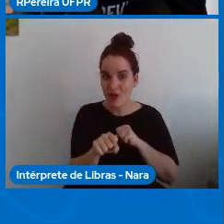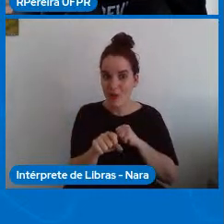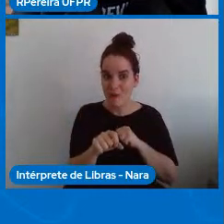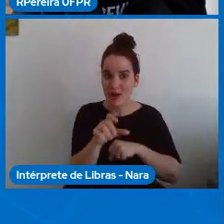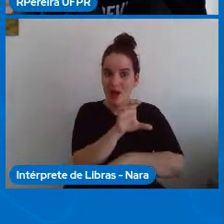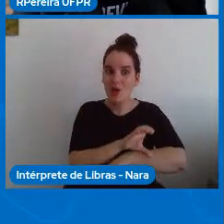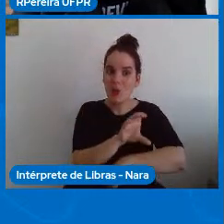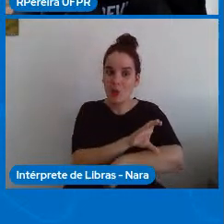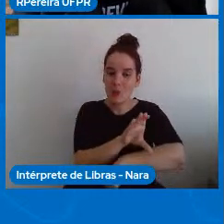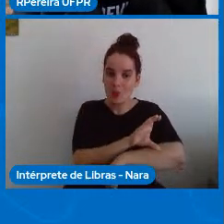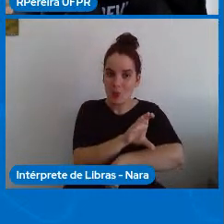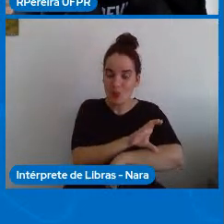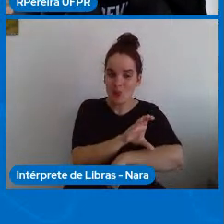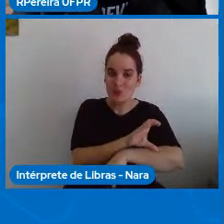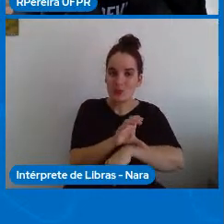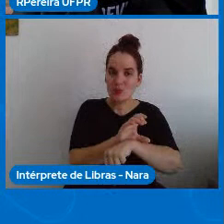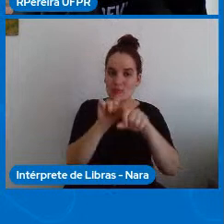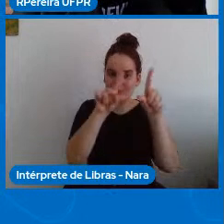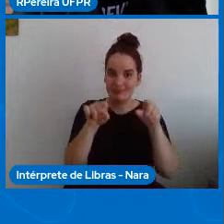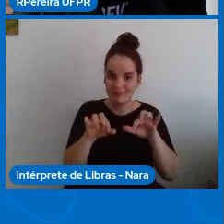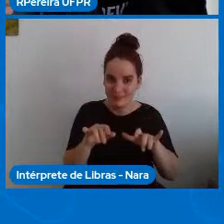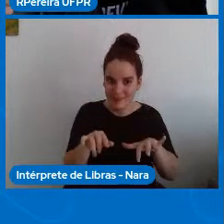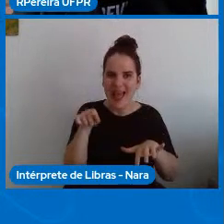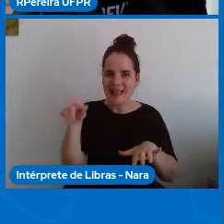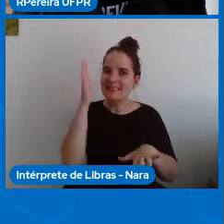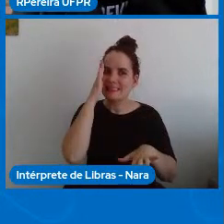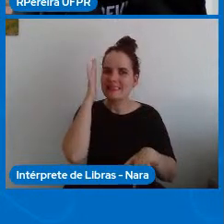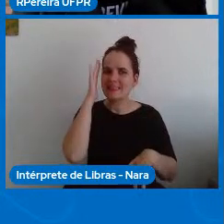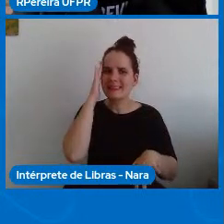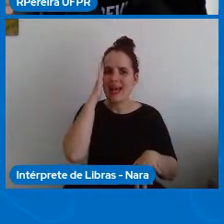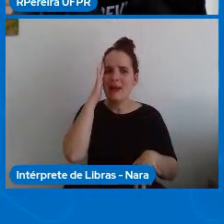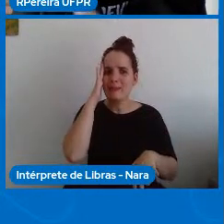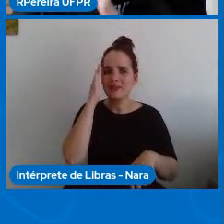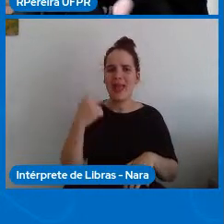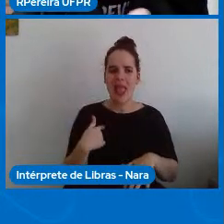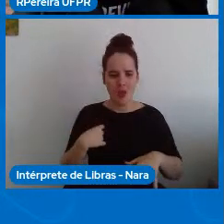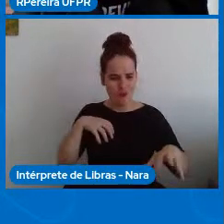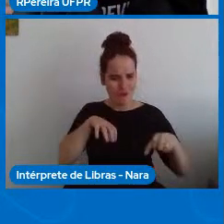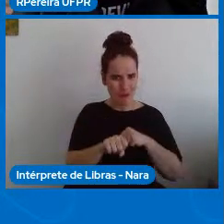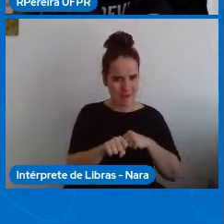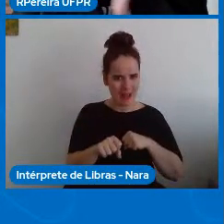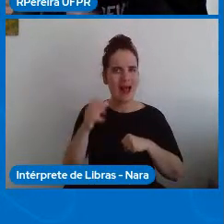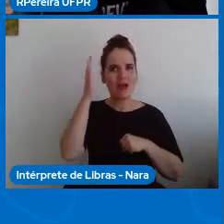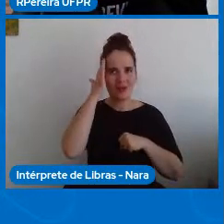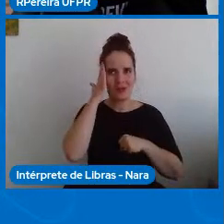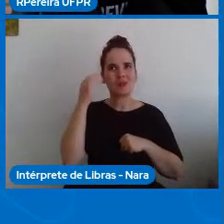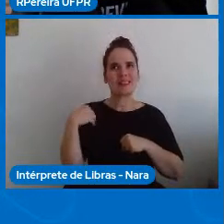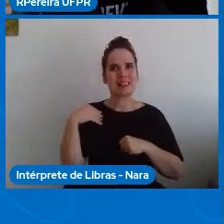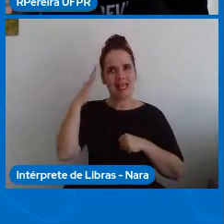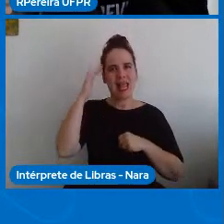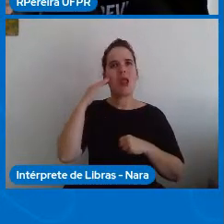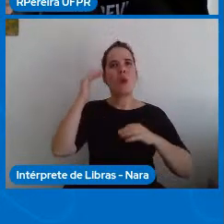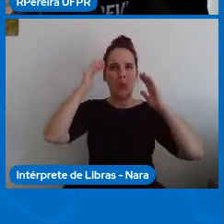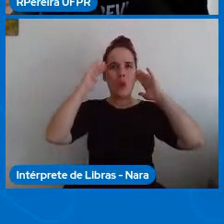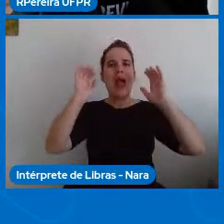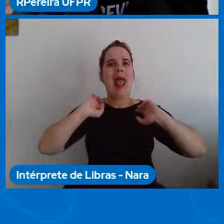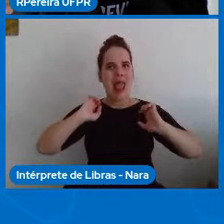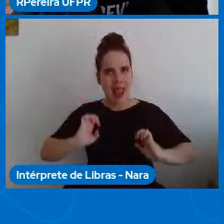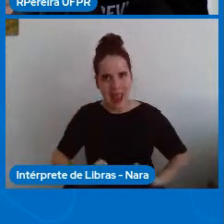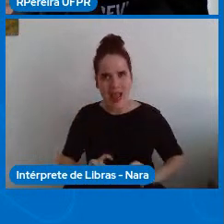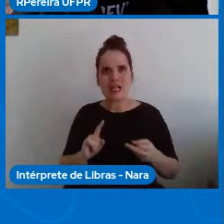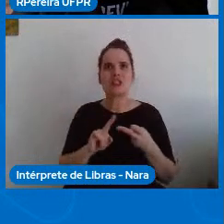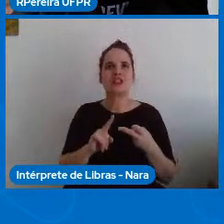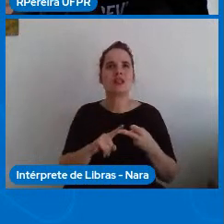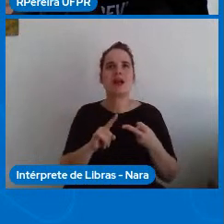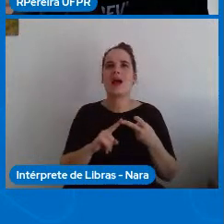realmente estão conscientes do que significa você ser fiel aos preceitos da ética e você